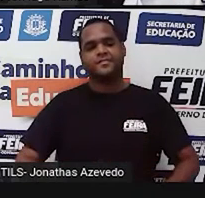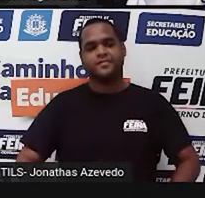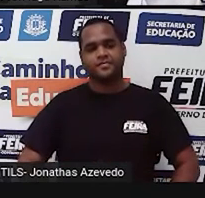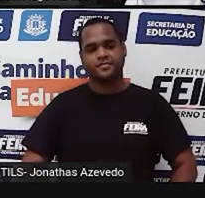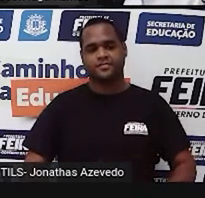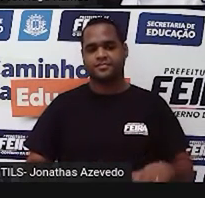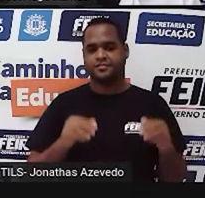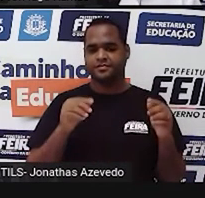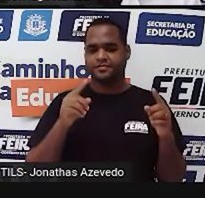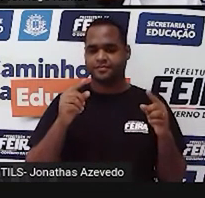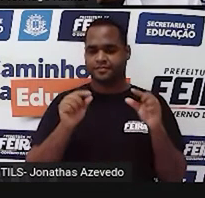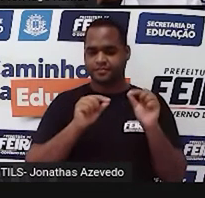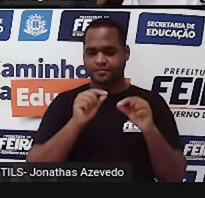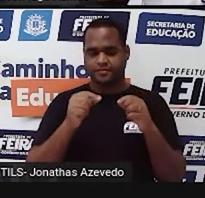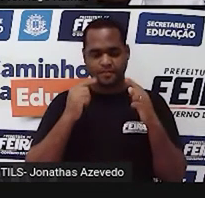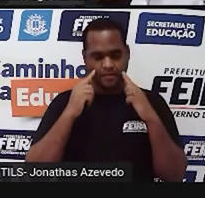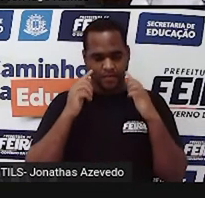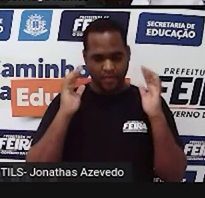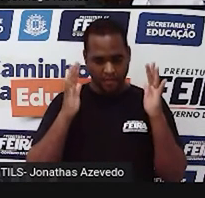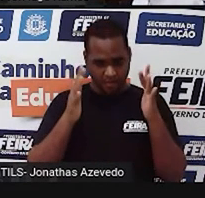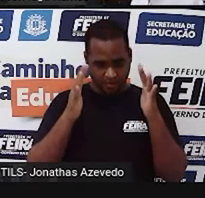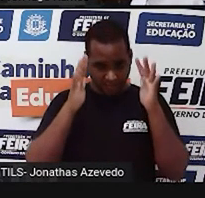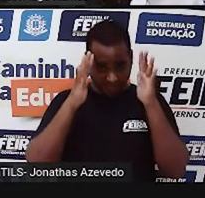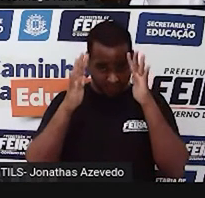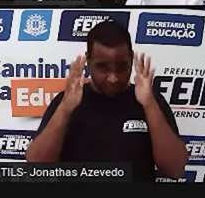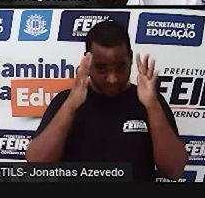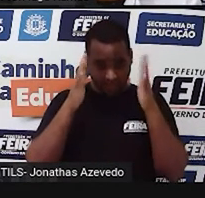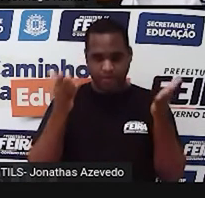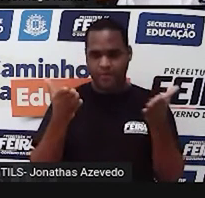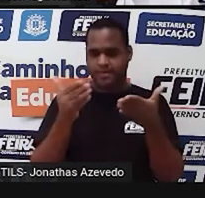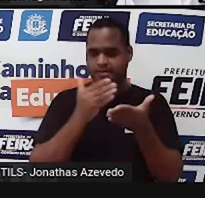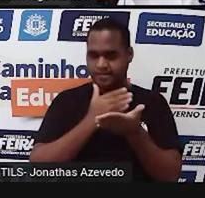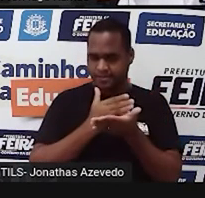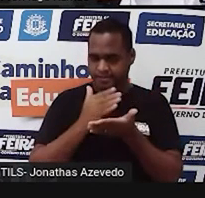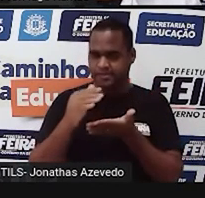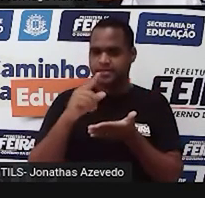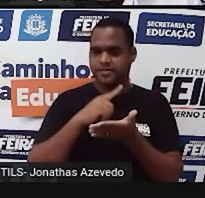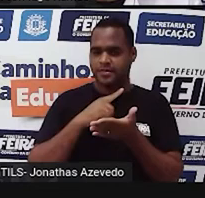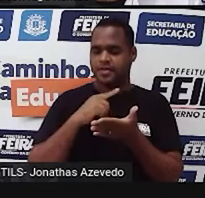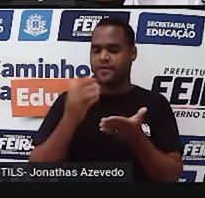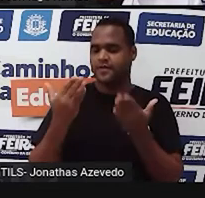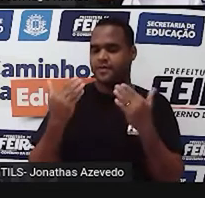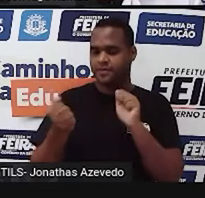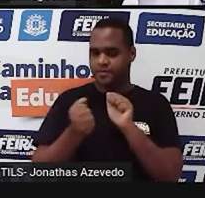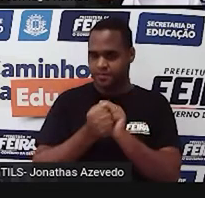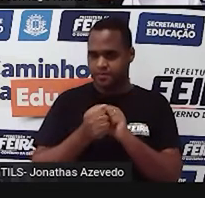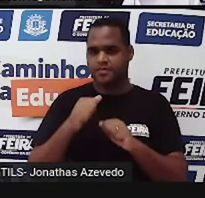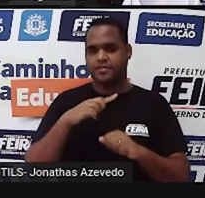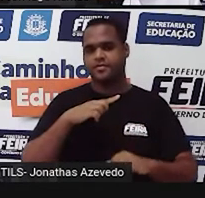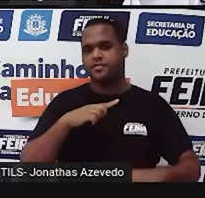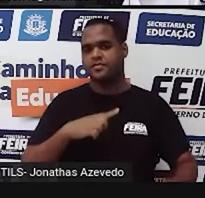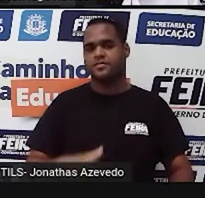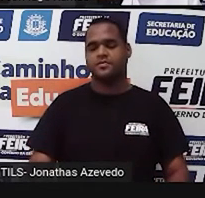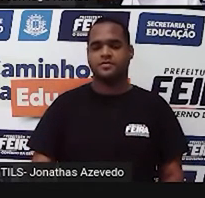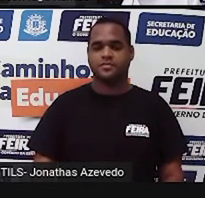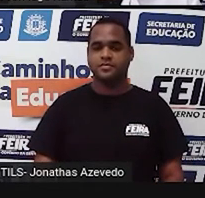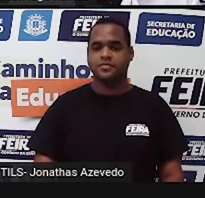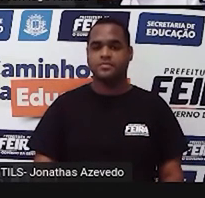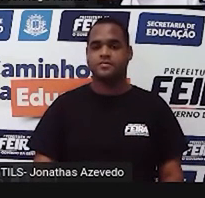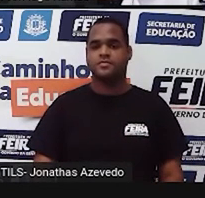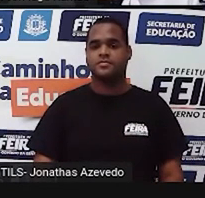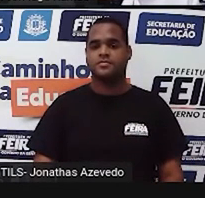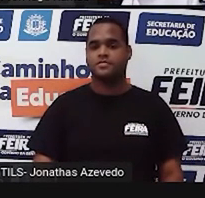para a gente retomar a partir de agora. Vem com a gente, vem conosco. Vamos retomar, né?